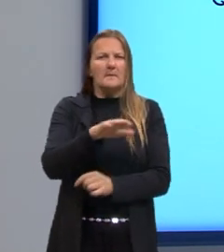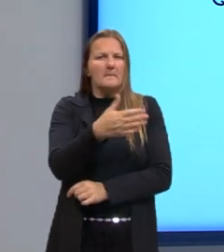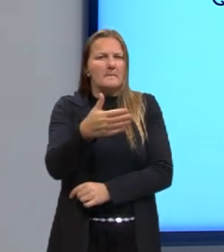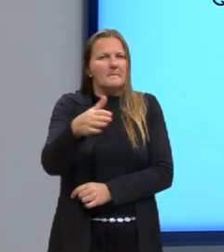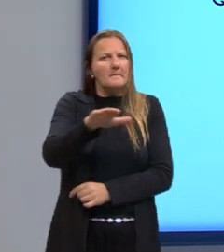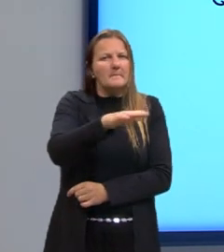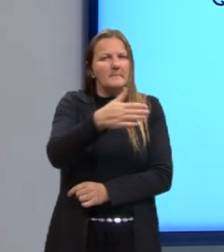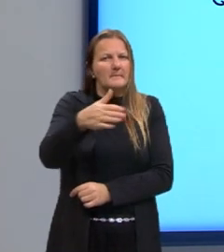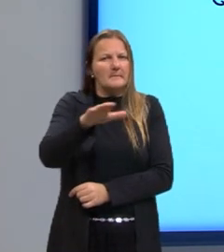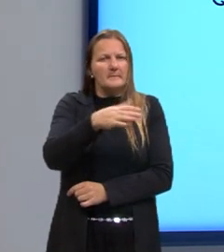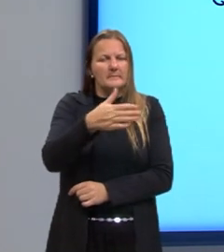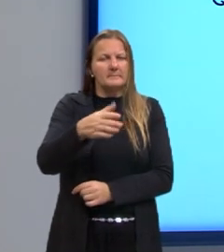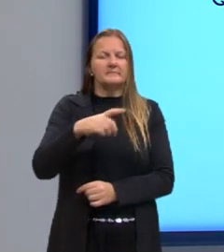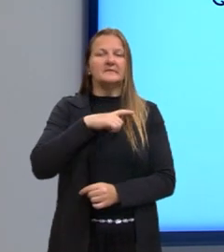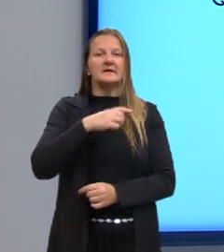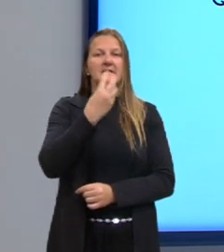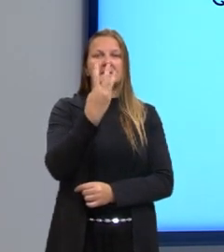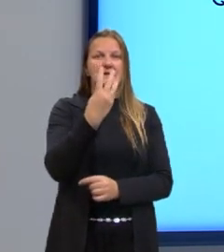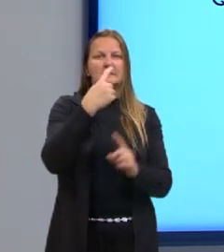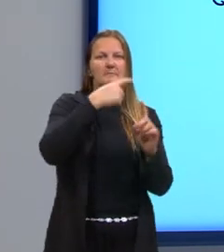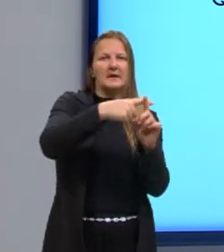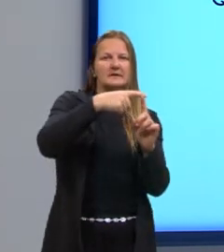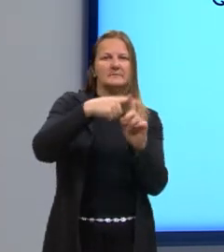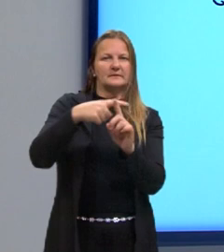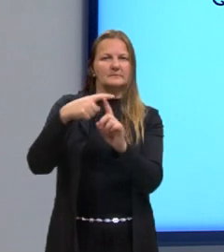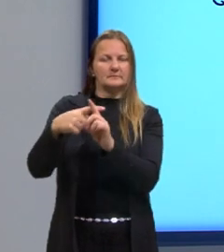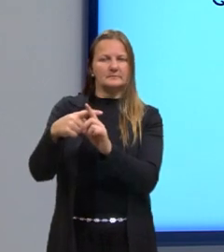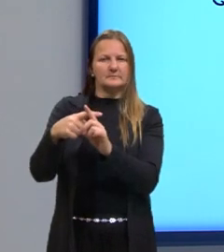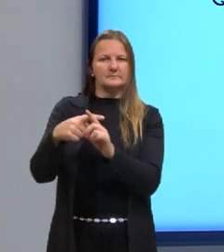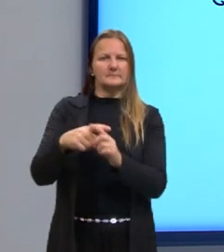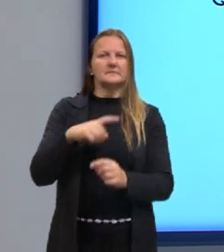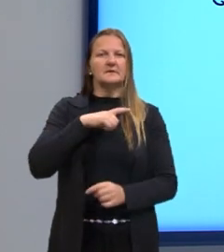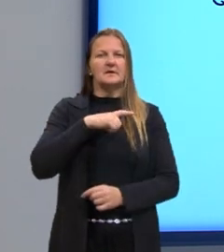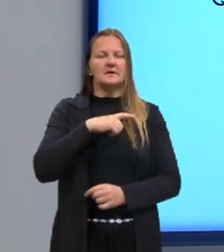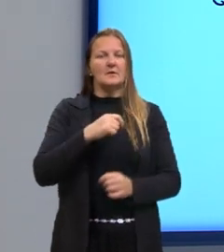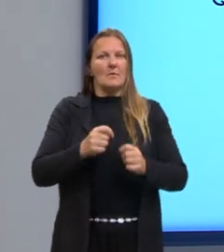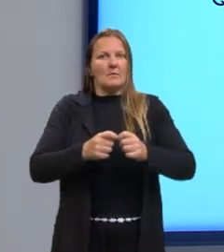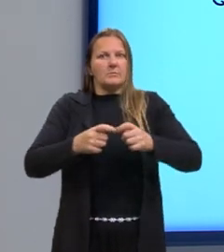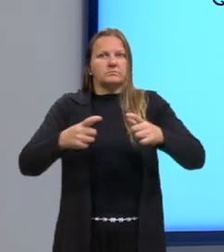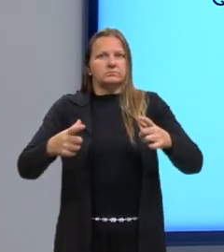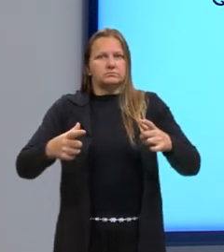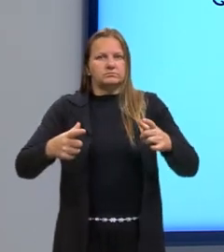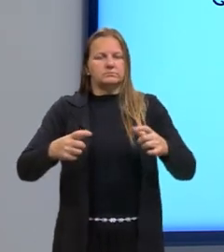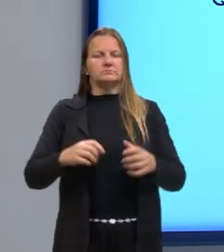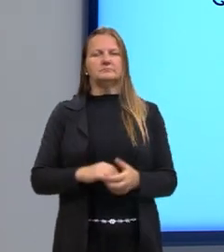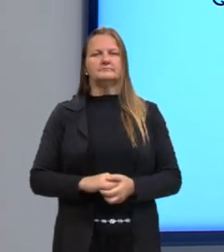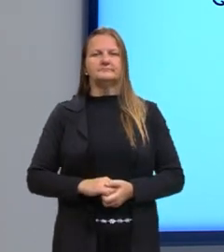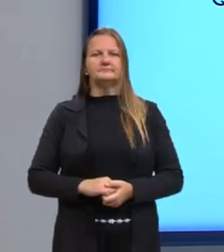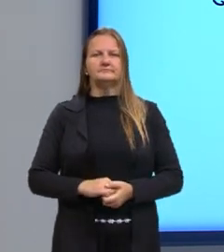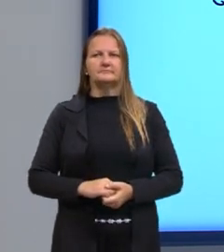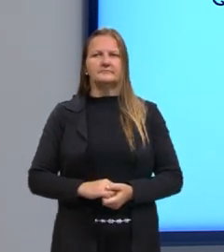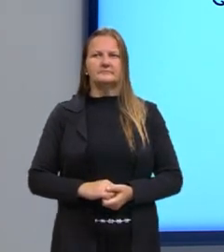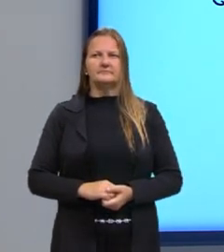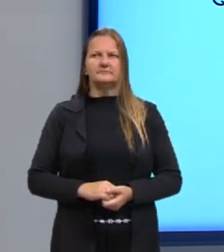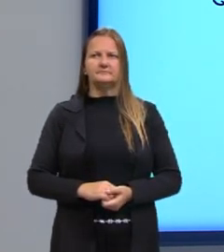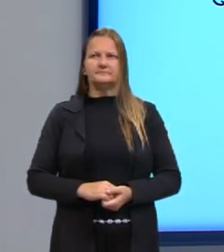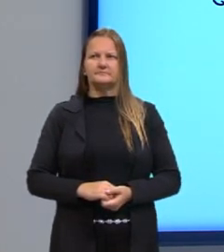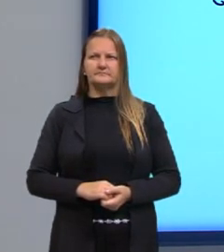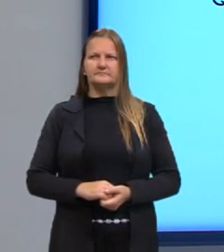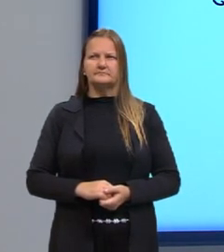média quantidade. E quando tem três sinais de mais, está presente em grande quantidade. Tá? Então,